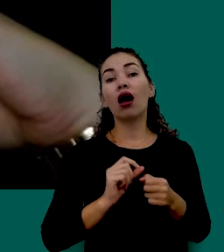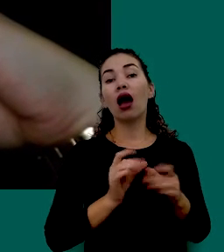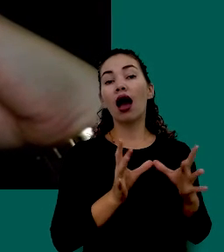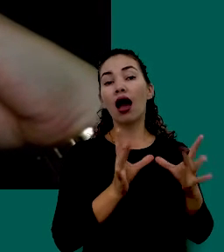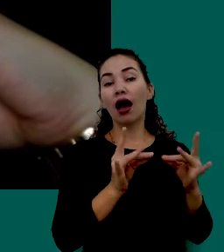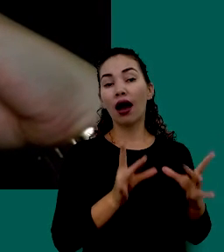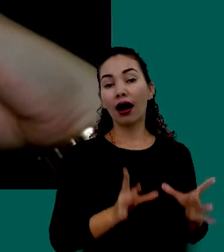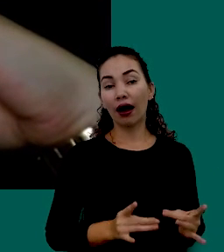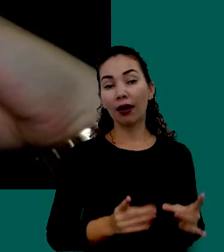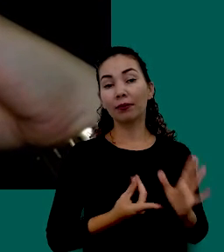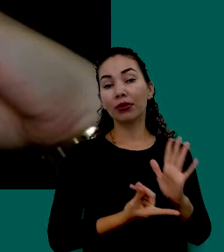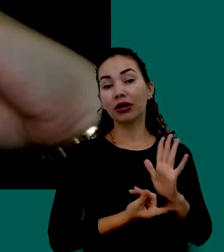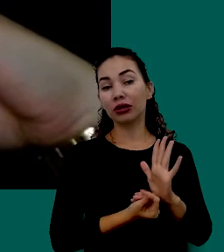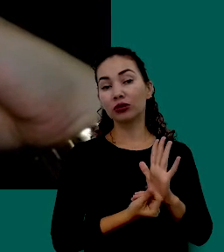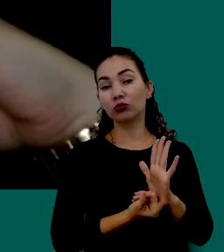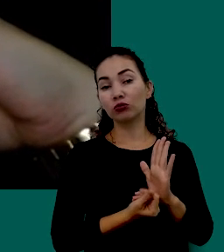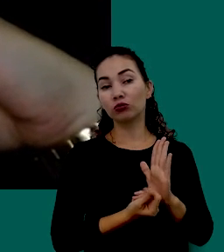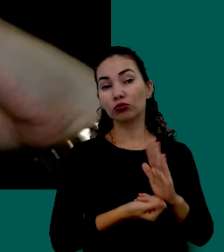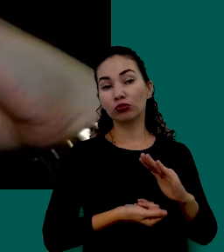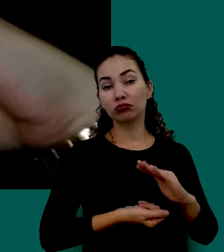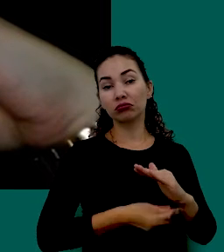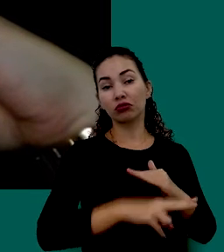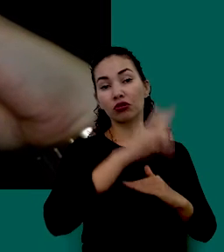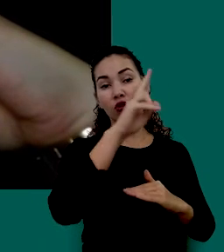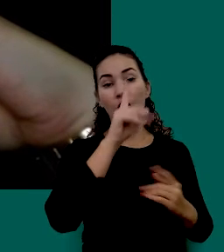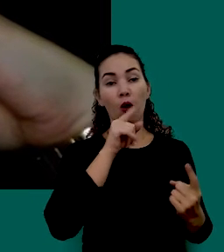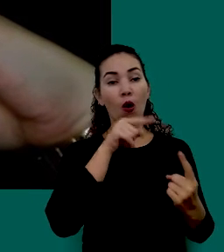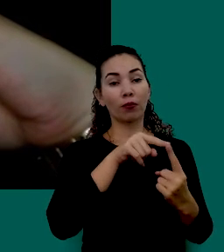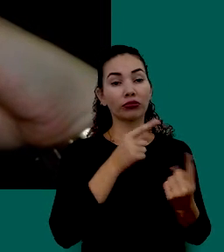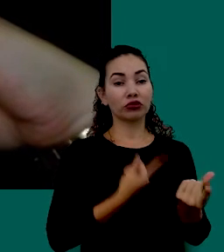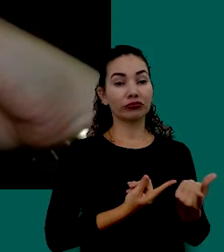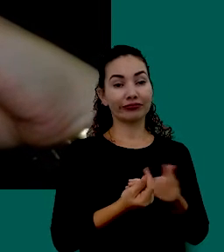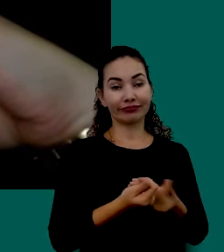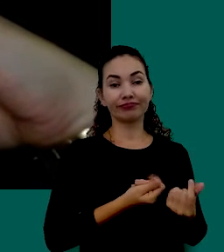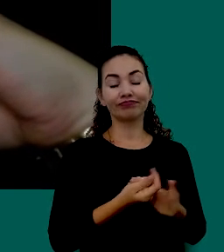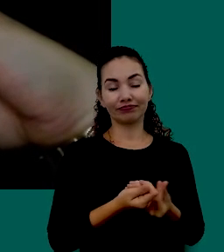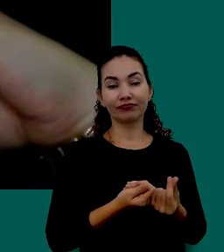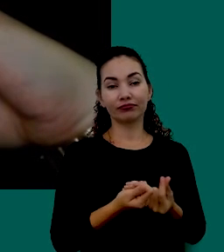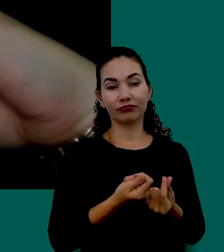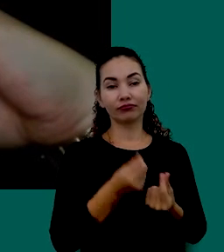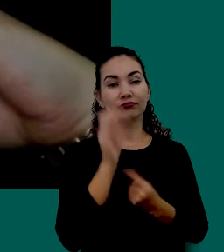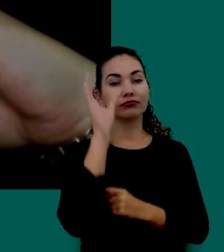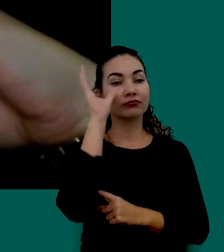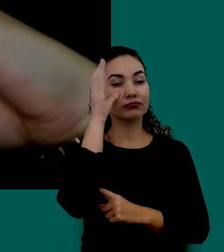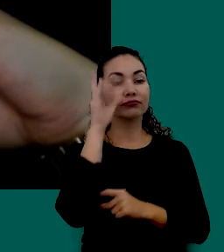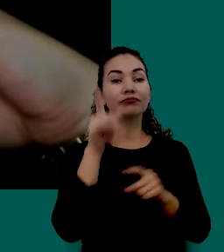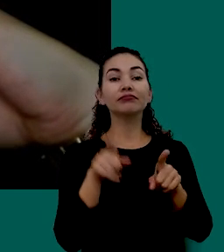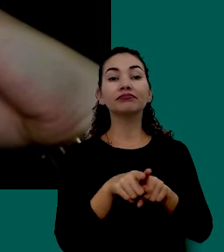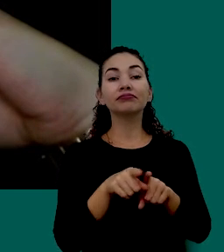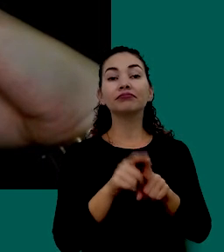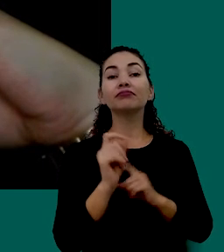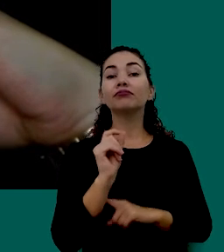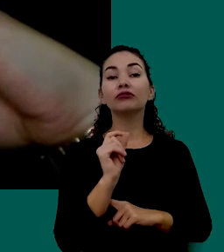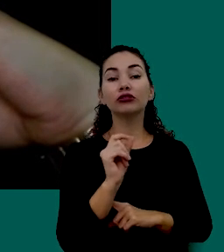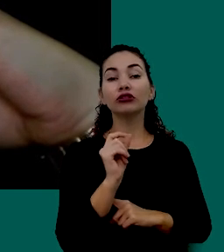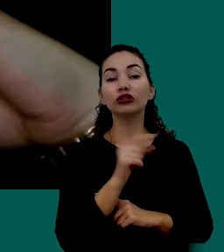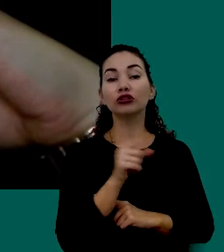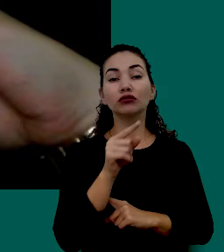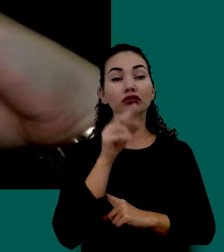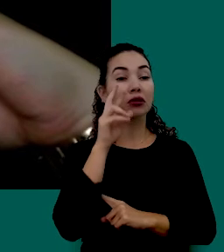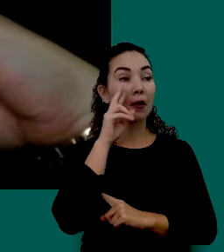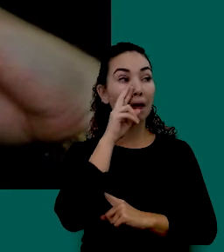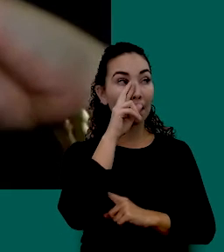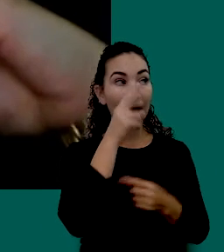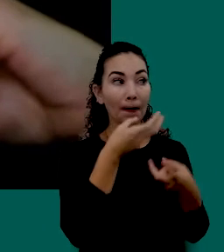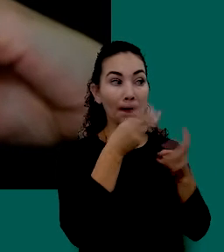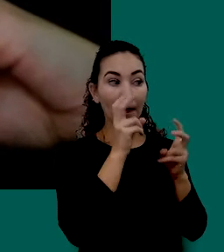Dinheiro Sempre De Acordo Com Seus Objetivos Financeiros Observando Também Sempre Os Riscos